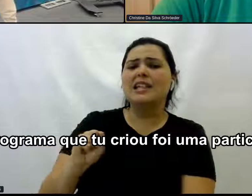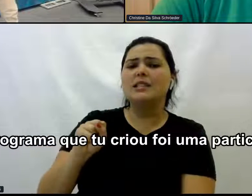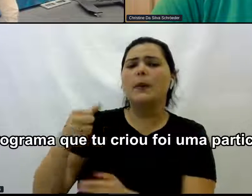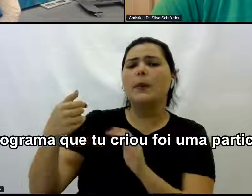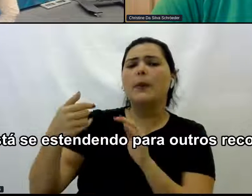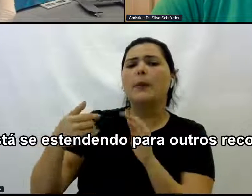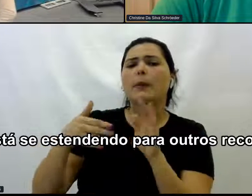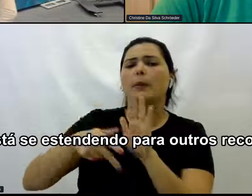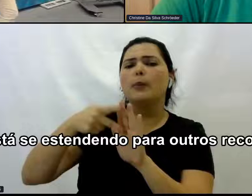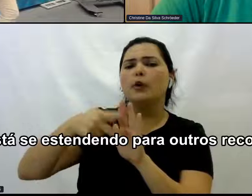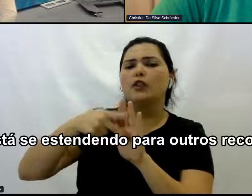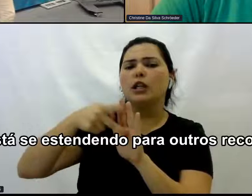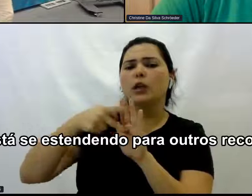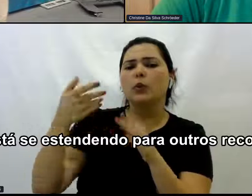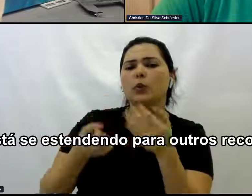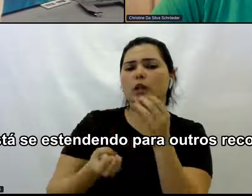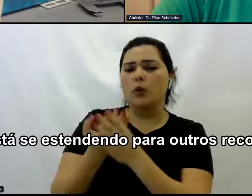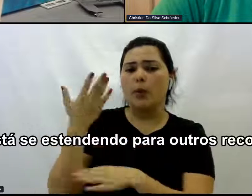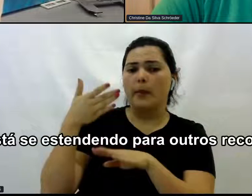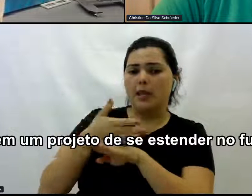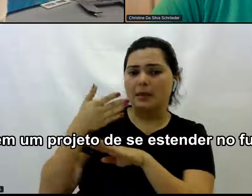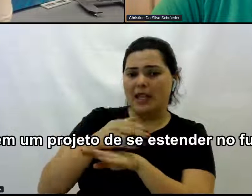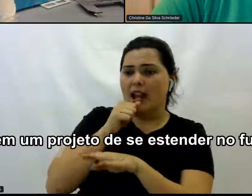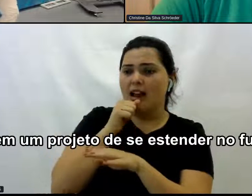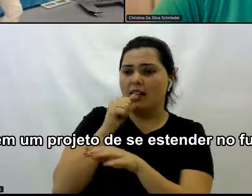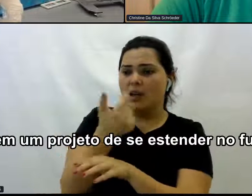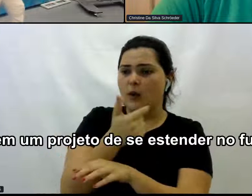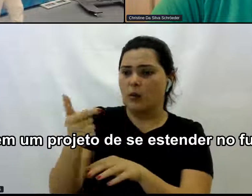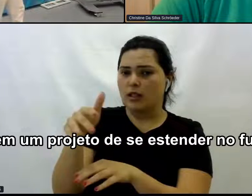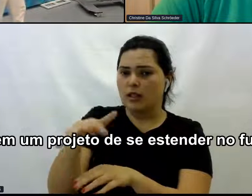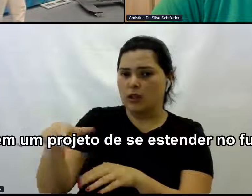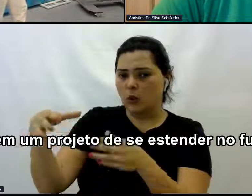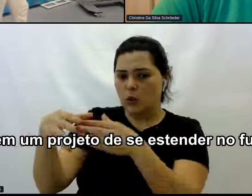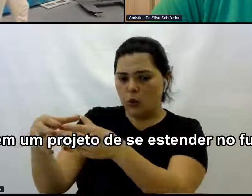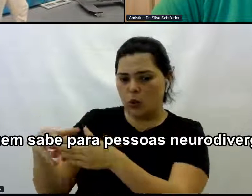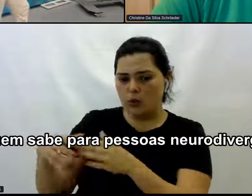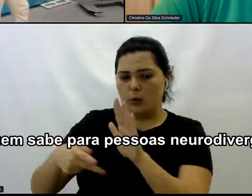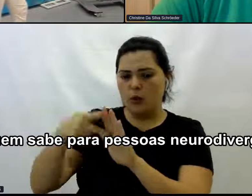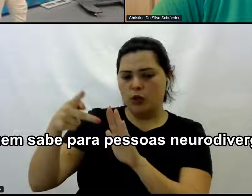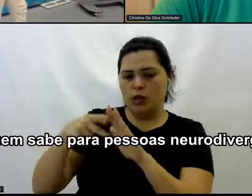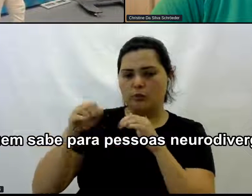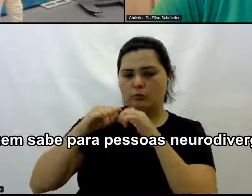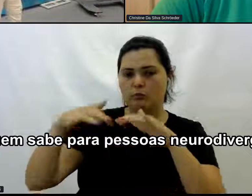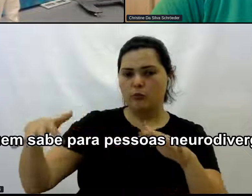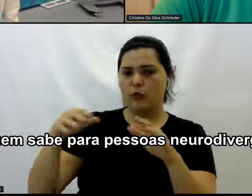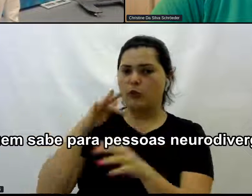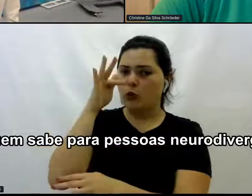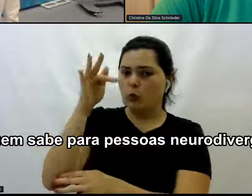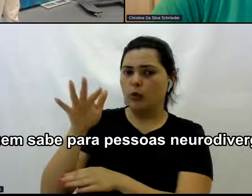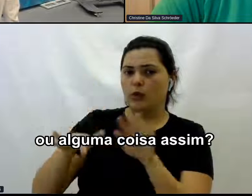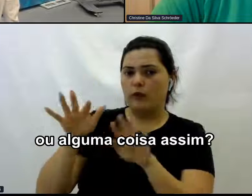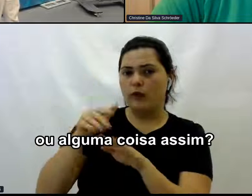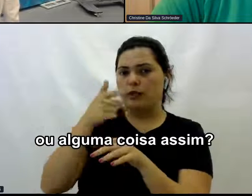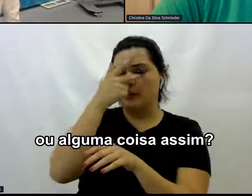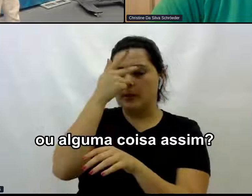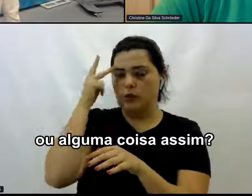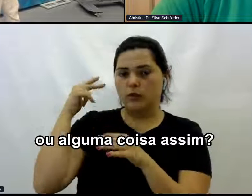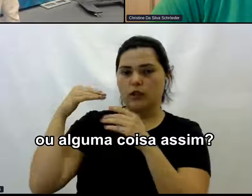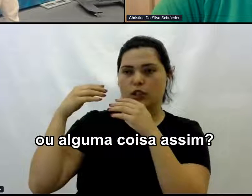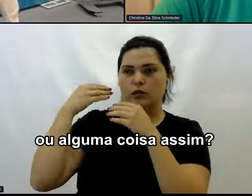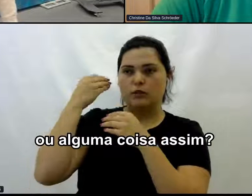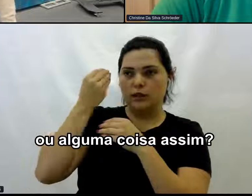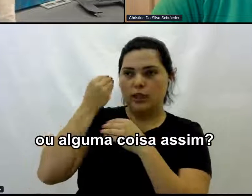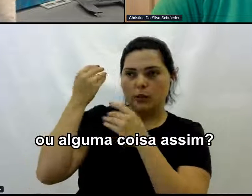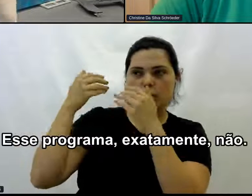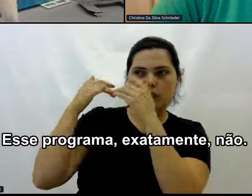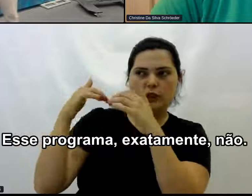eu fui uma participante Ele está se estendendo Para outros recordes Ele tem um projeto De se estender no futuro Para quem sabe Para pessoas neurodivergentes Ou alguma coisa assim